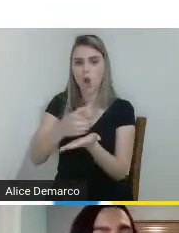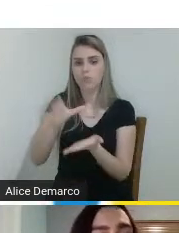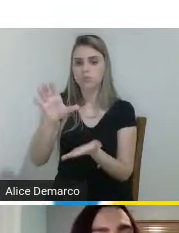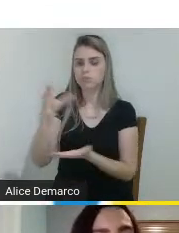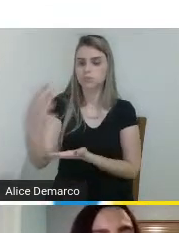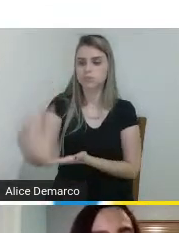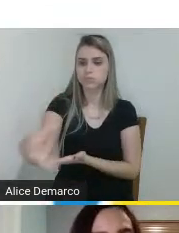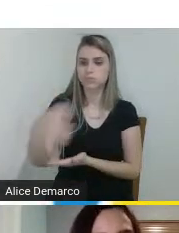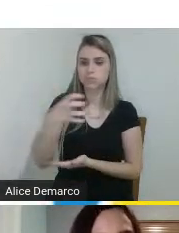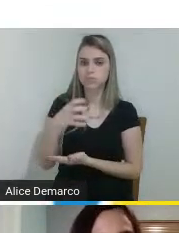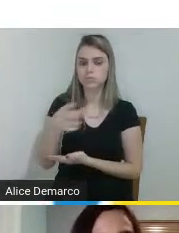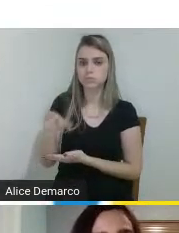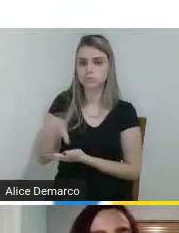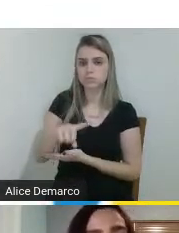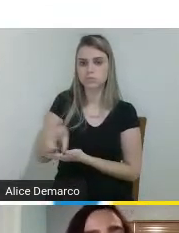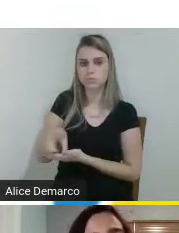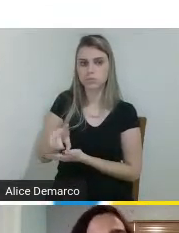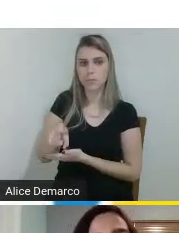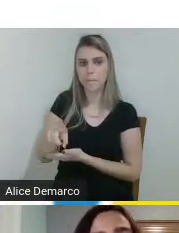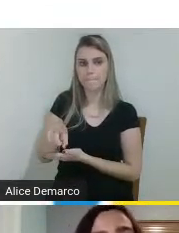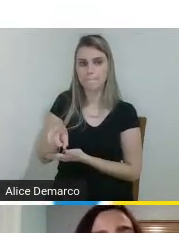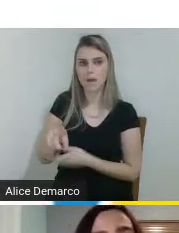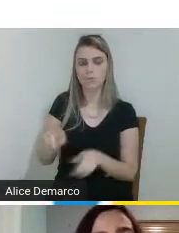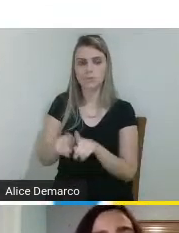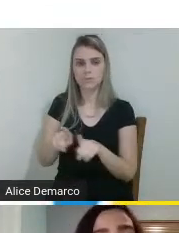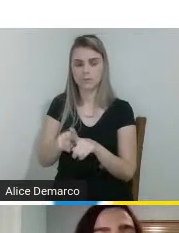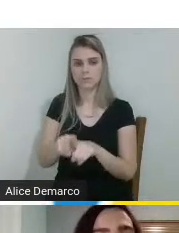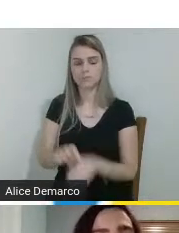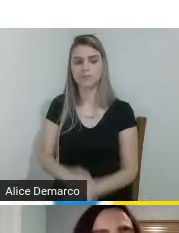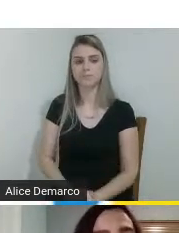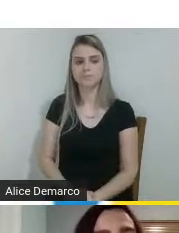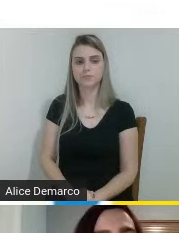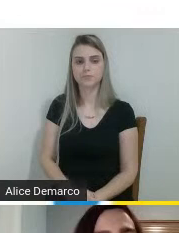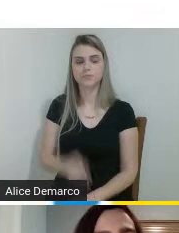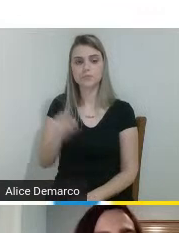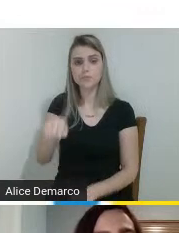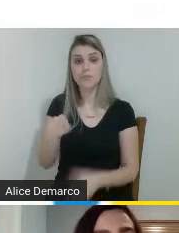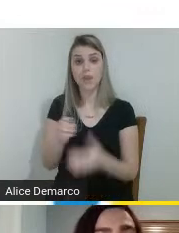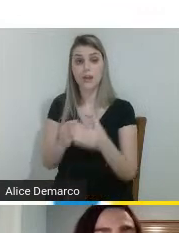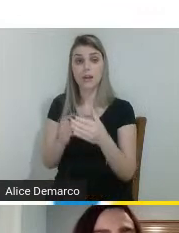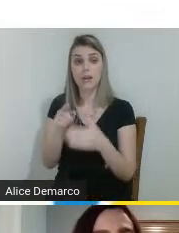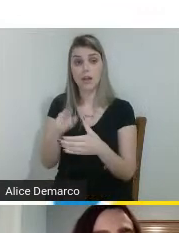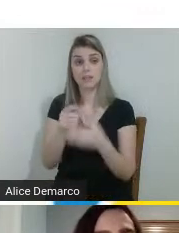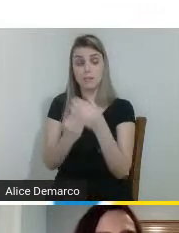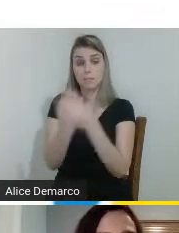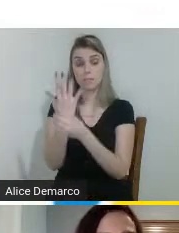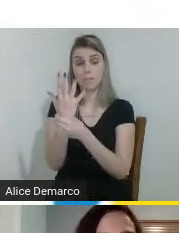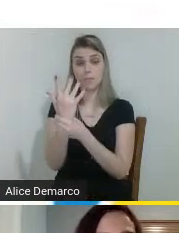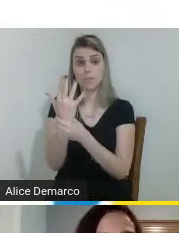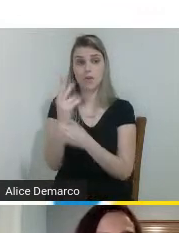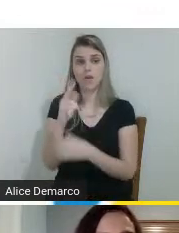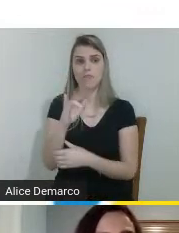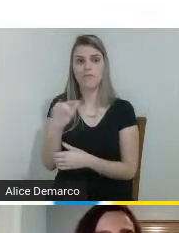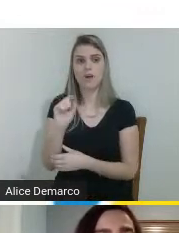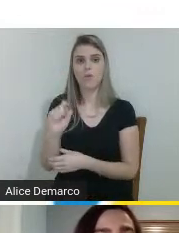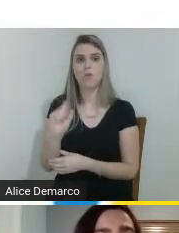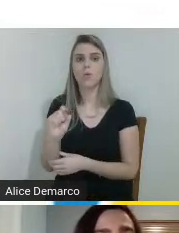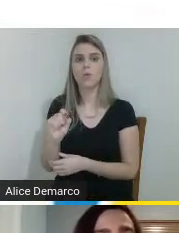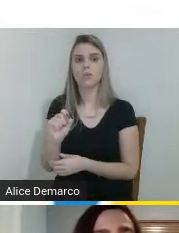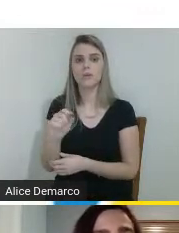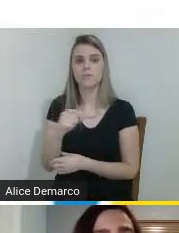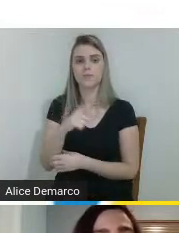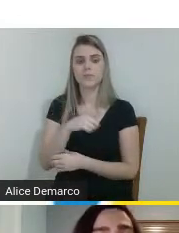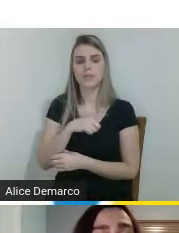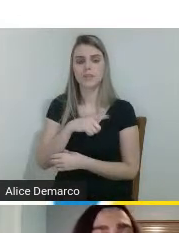mexer um mouse, por exemplo. Essa... A nossa mão, ela vai funcionar. A parte lógica dela vai funcionar através de um